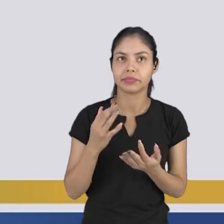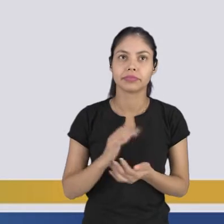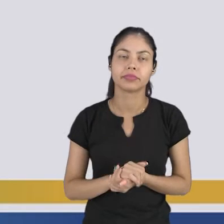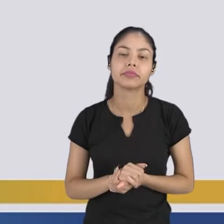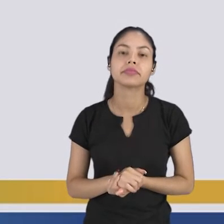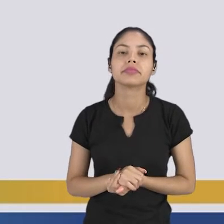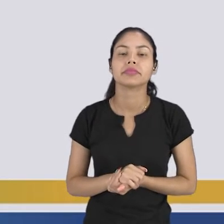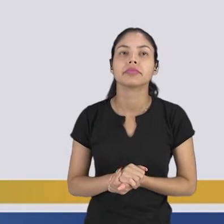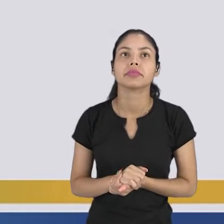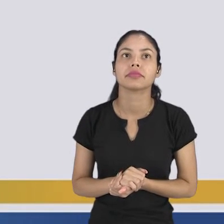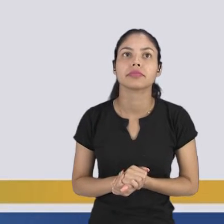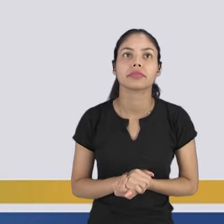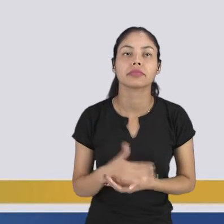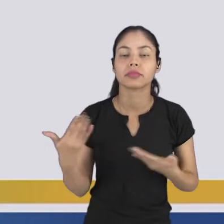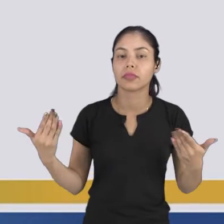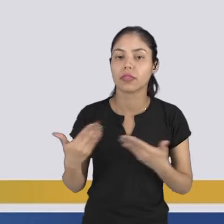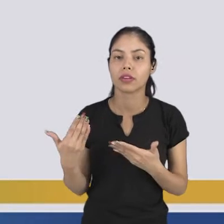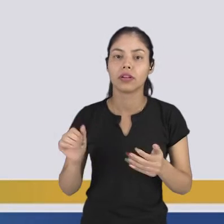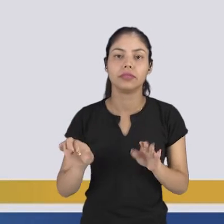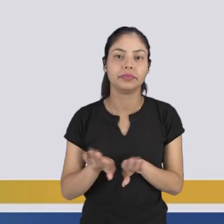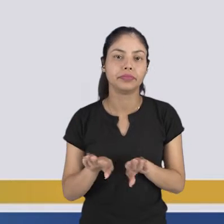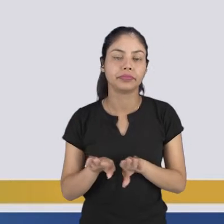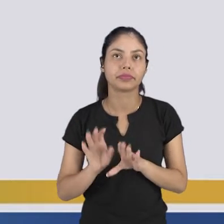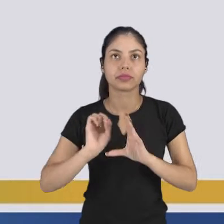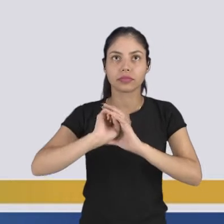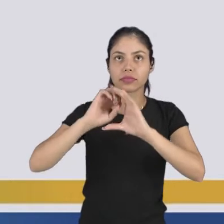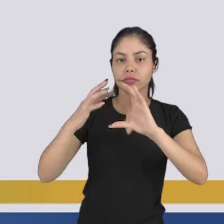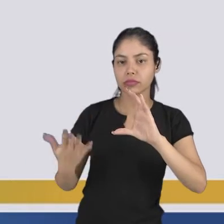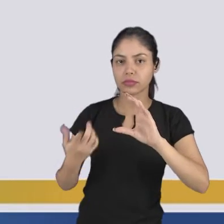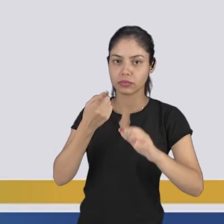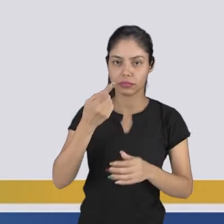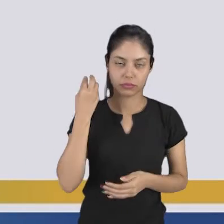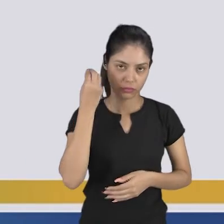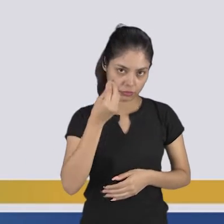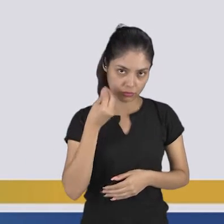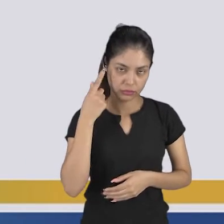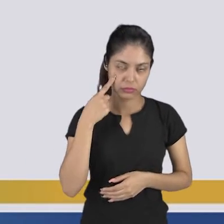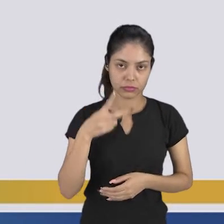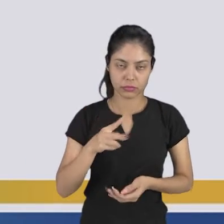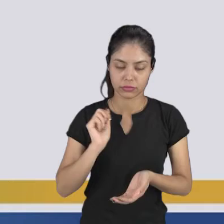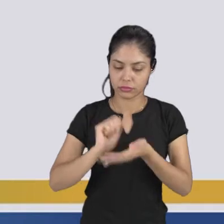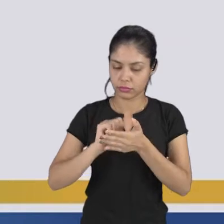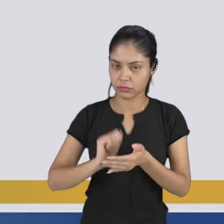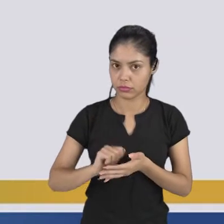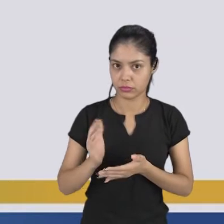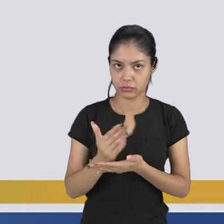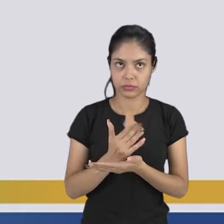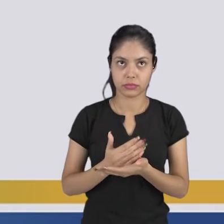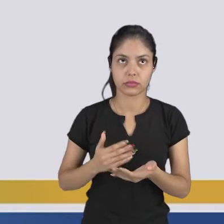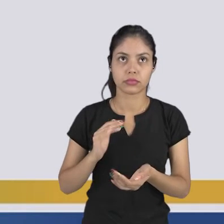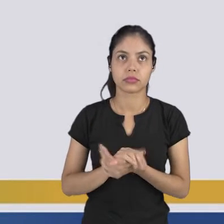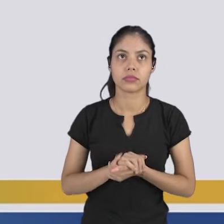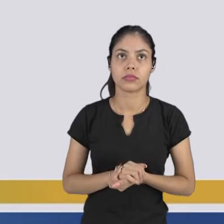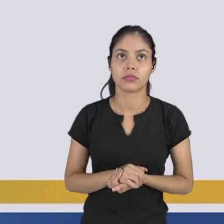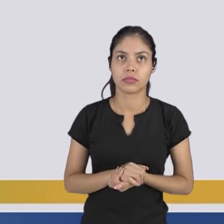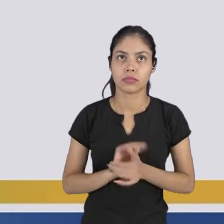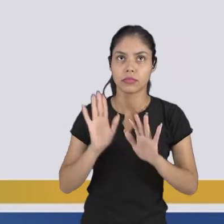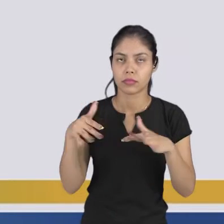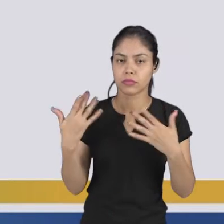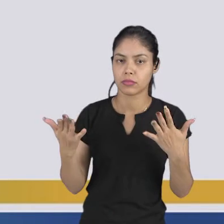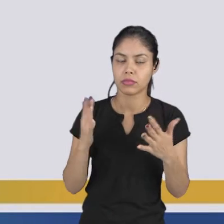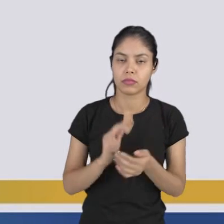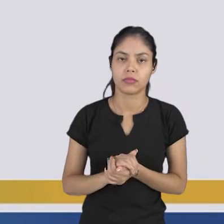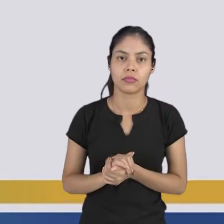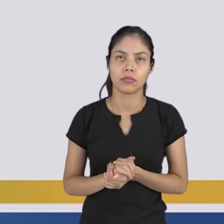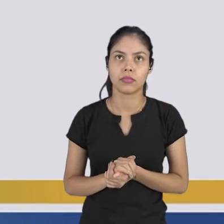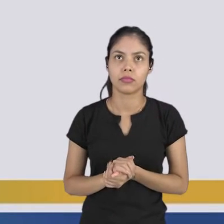excelente. Agora eu tenho algumas características que eu quero que você também confira, anote aí nos seus apontamentos. Quais são as características